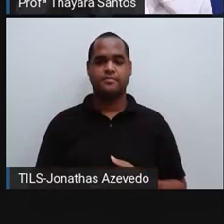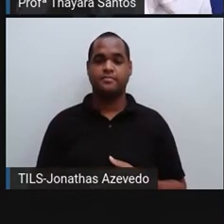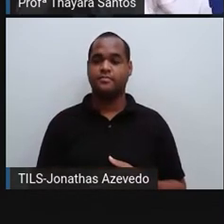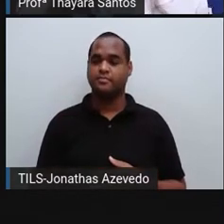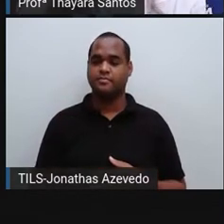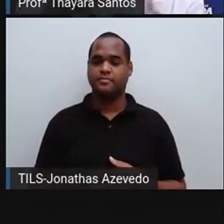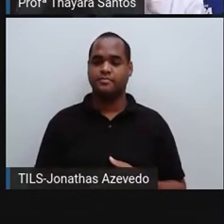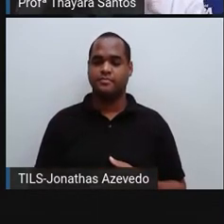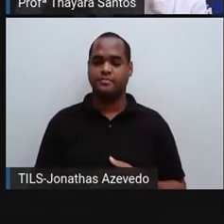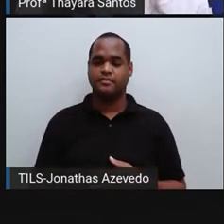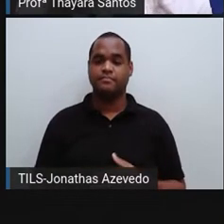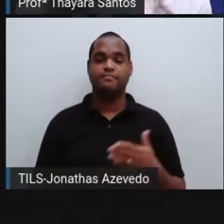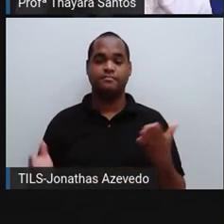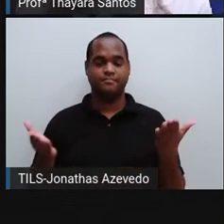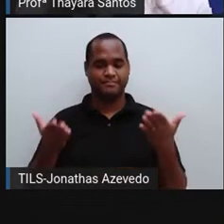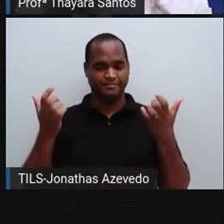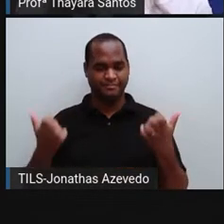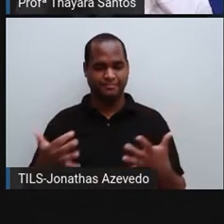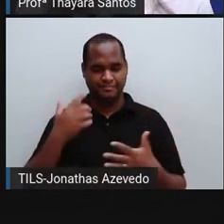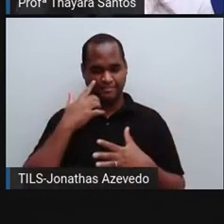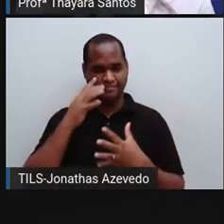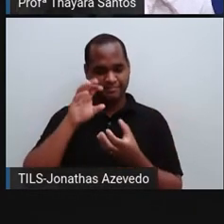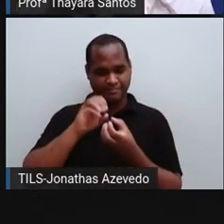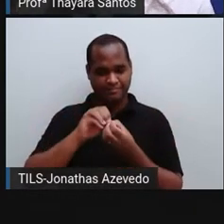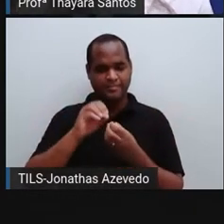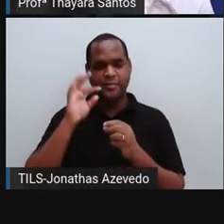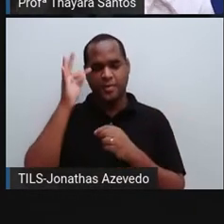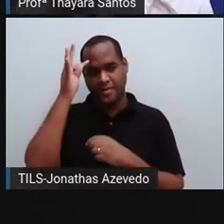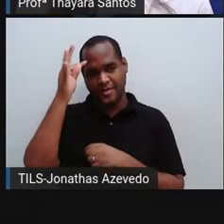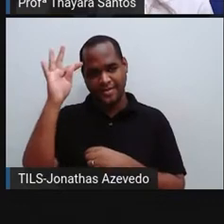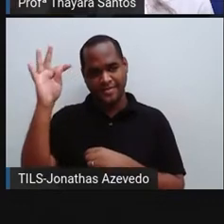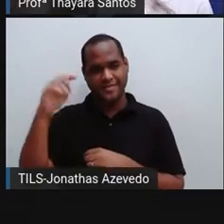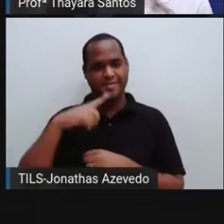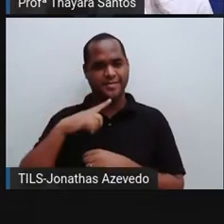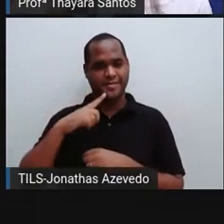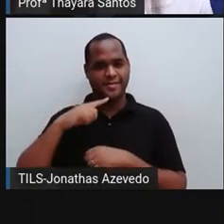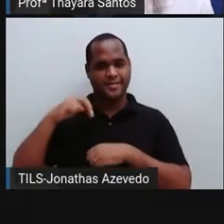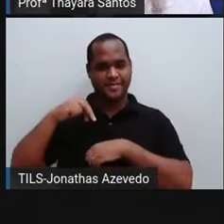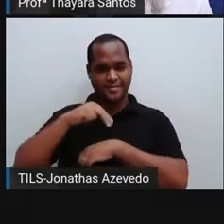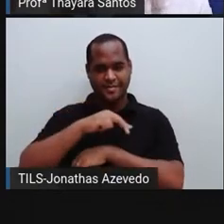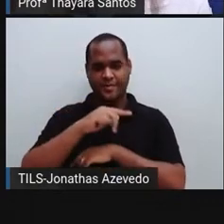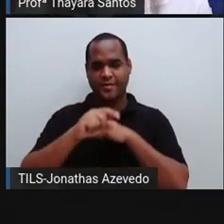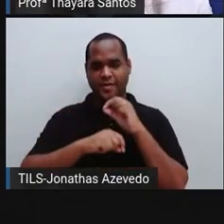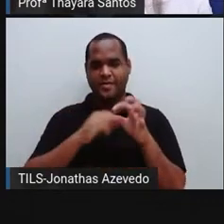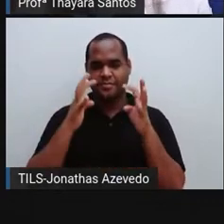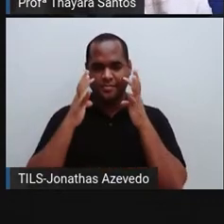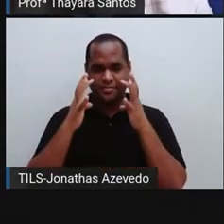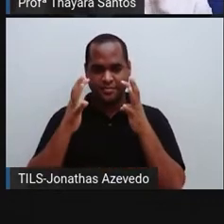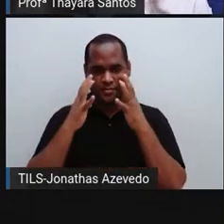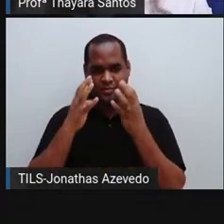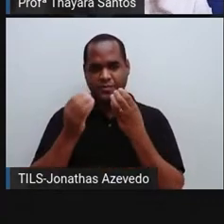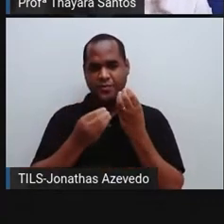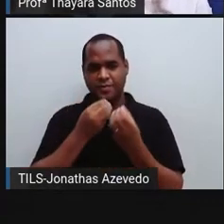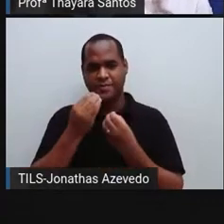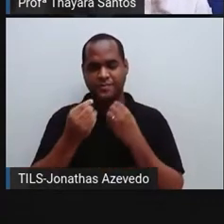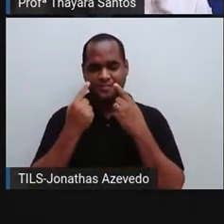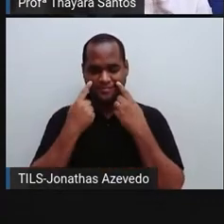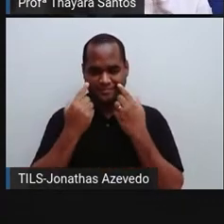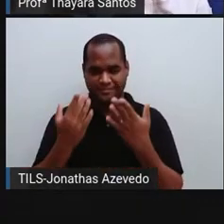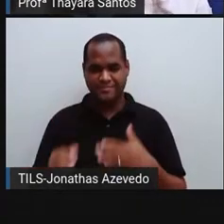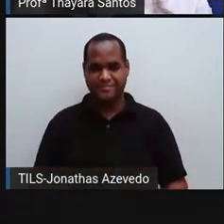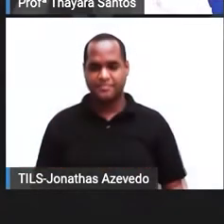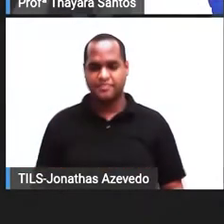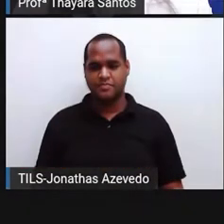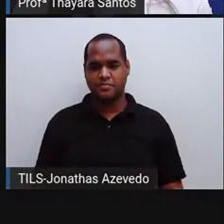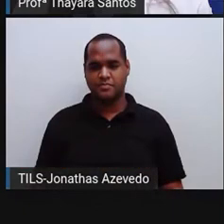Agora, gente vai para mais um resuminho sobre essas teorias evolucionistas. Então, prestem atenção com a professora Rafaela Lima aí.